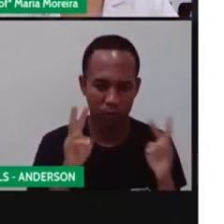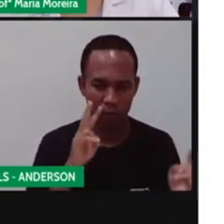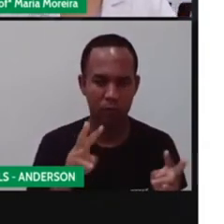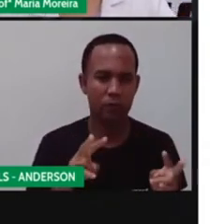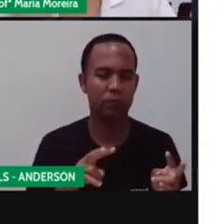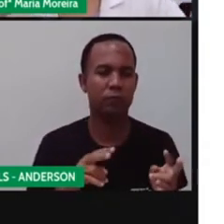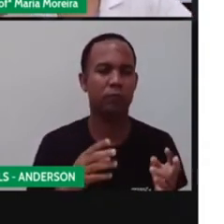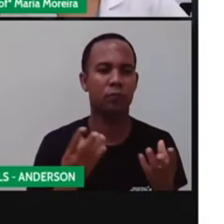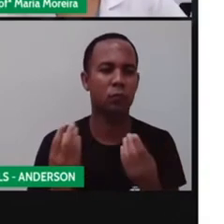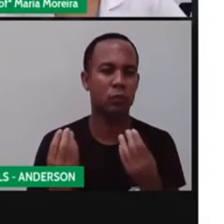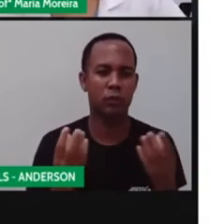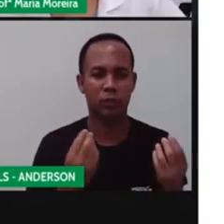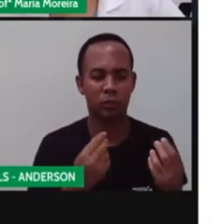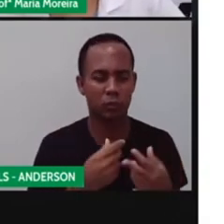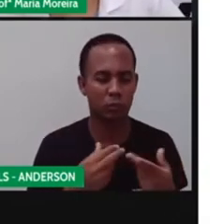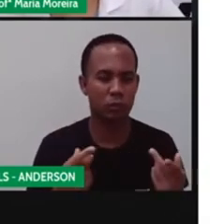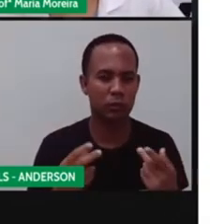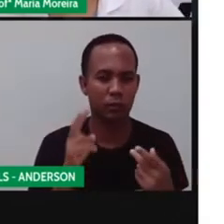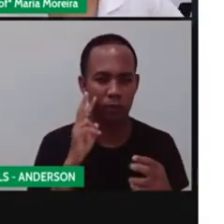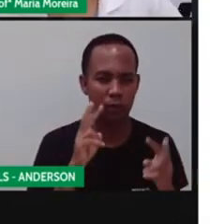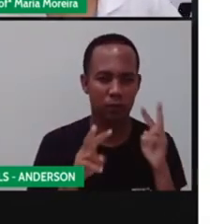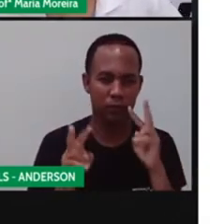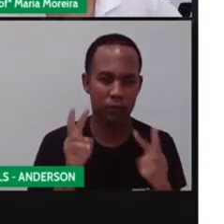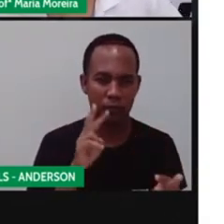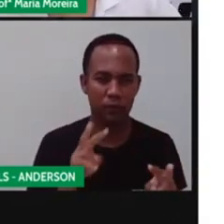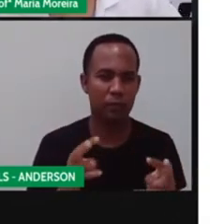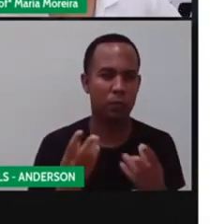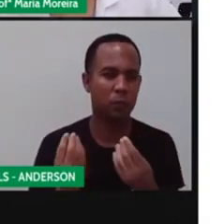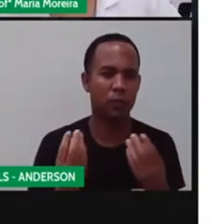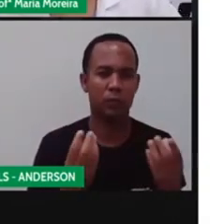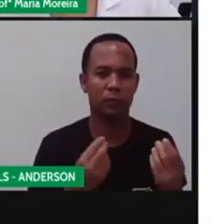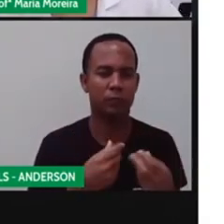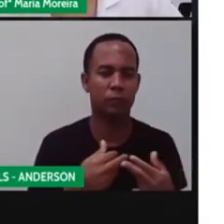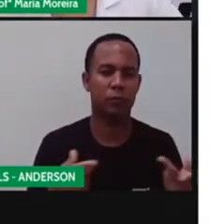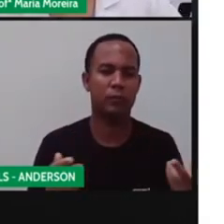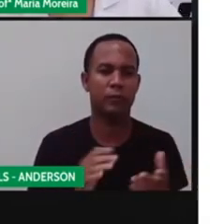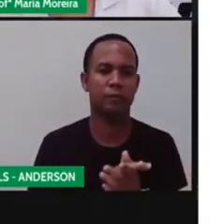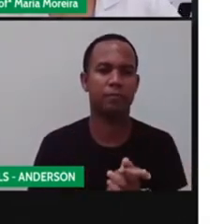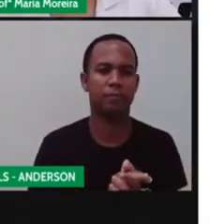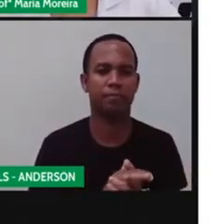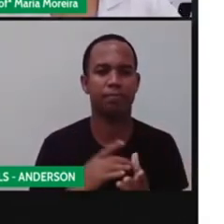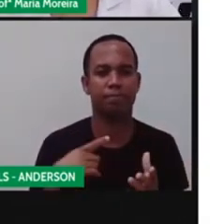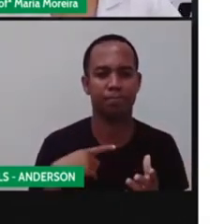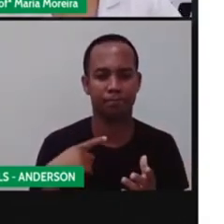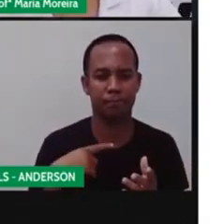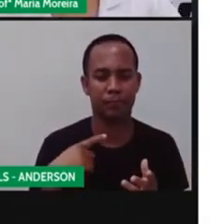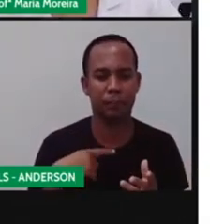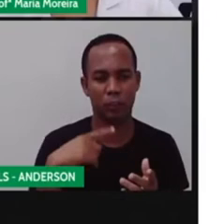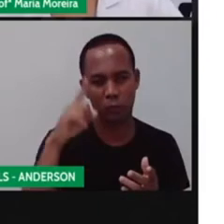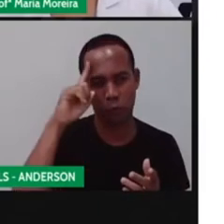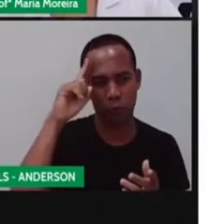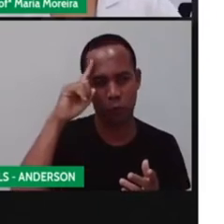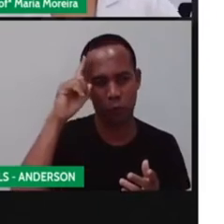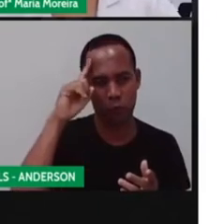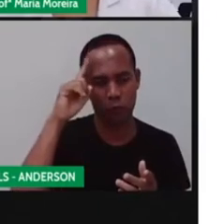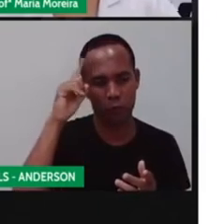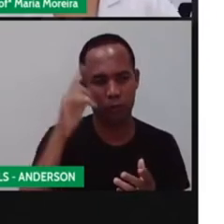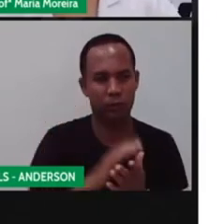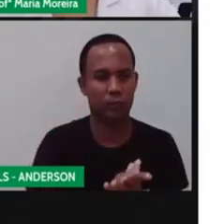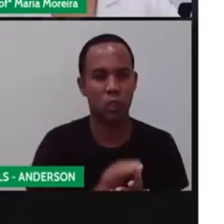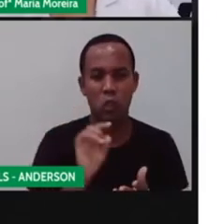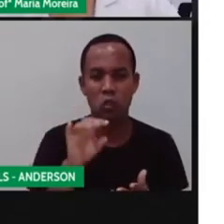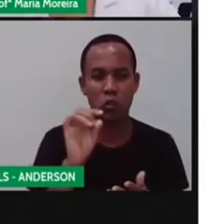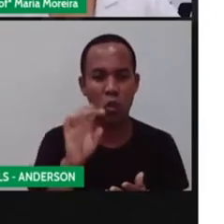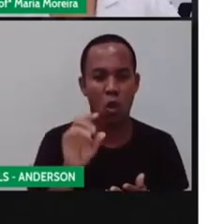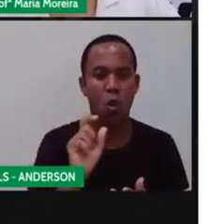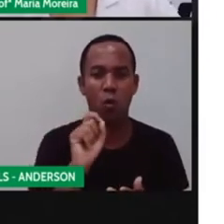Nos letreiros? Então, o tempo inteiro a gente está vendo o quê? Texto publicitário, né? Que estão presentes aí no nosso dia a dia. E é só para